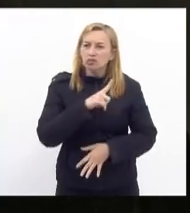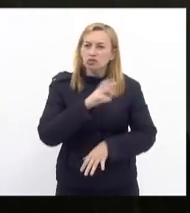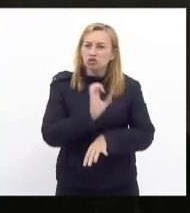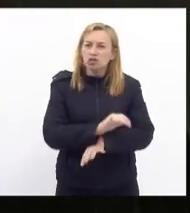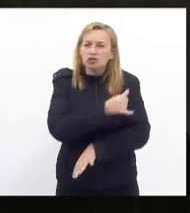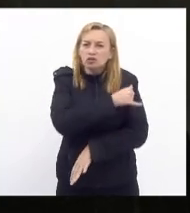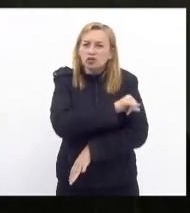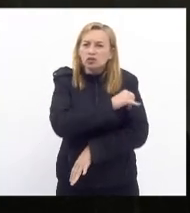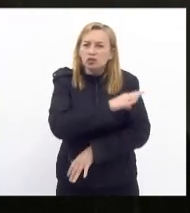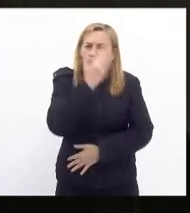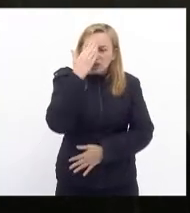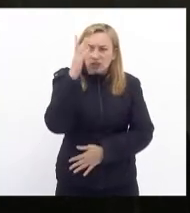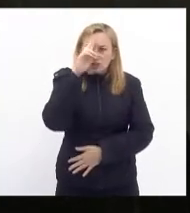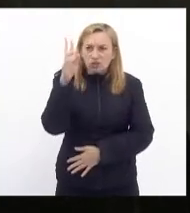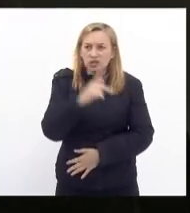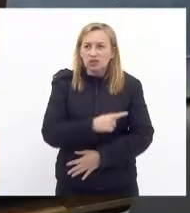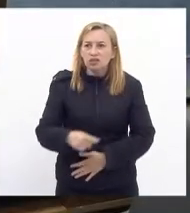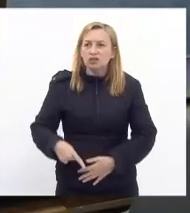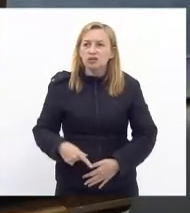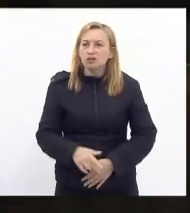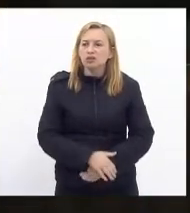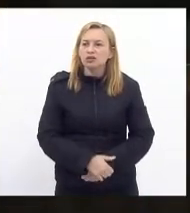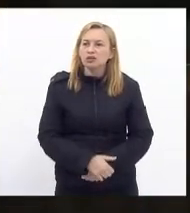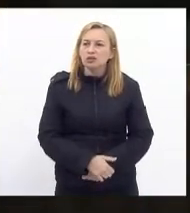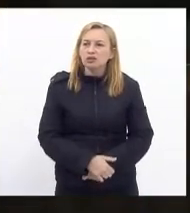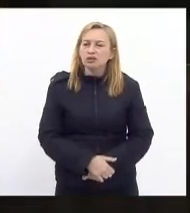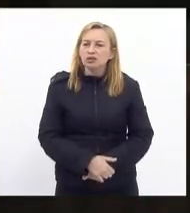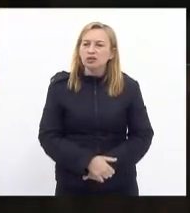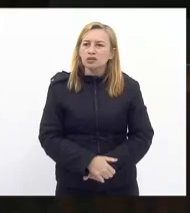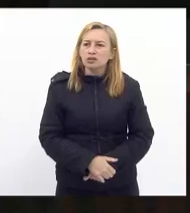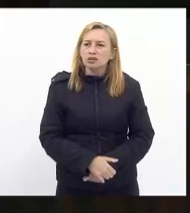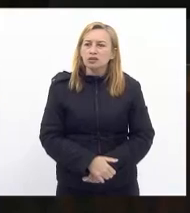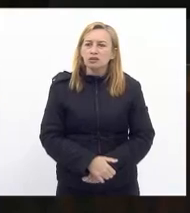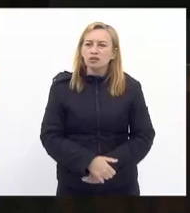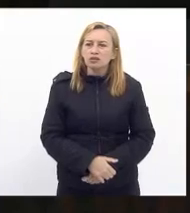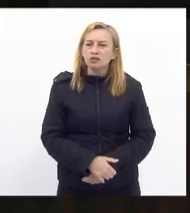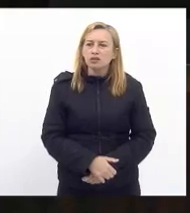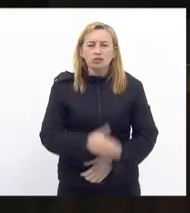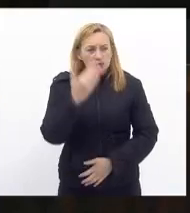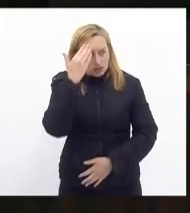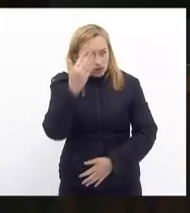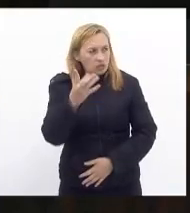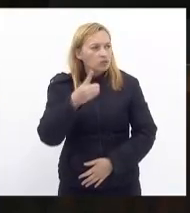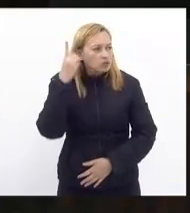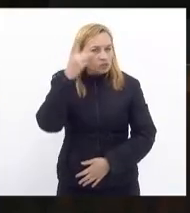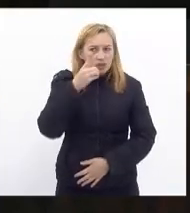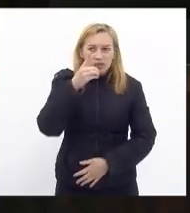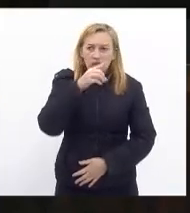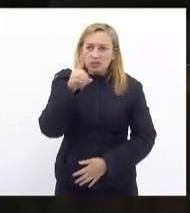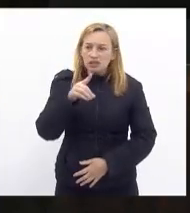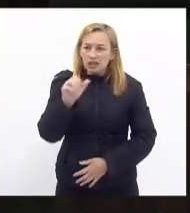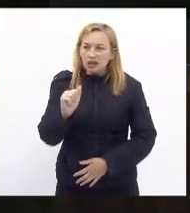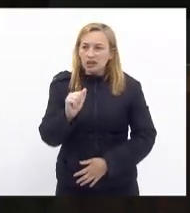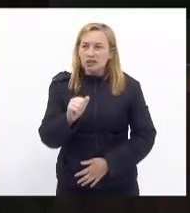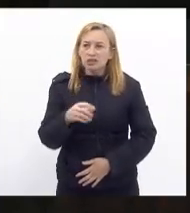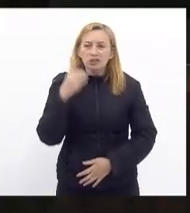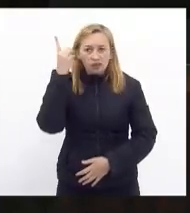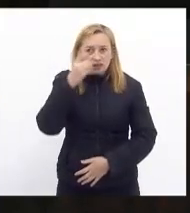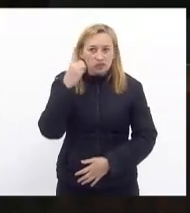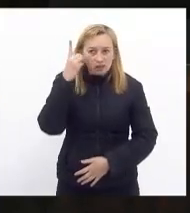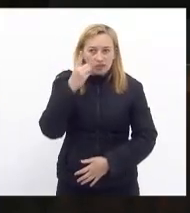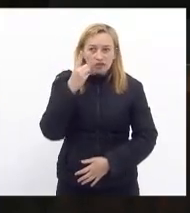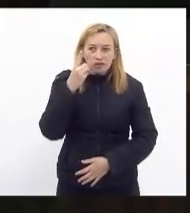de Janeiro obrigado presidente agradecendo ao deputado Renato Zaca próximo lá do inscrito é nobre